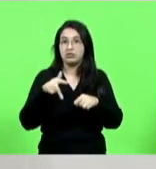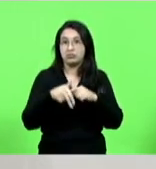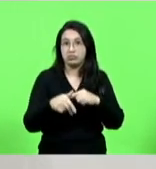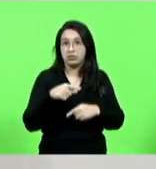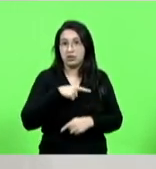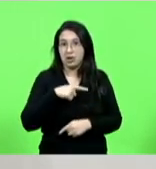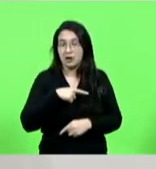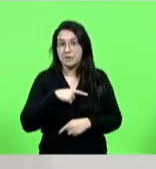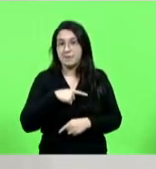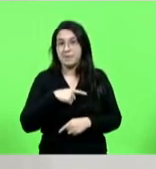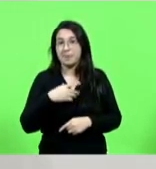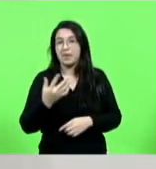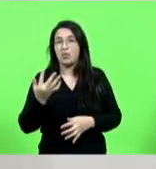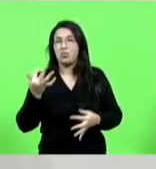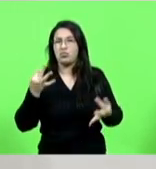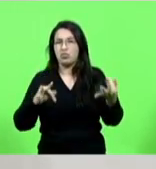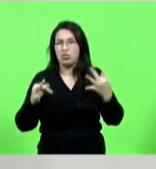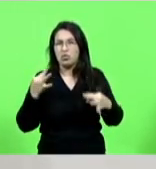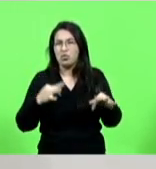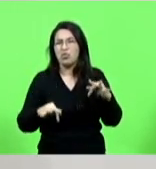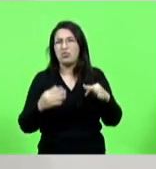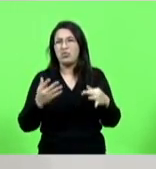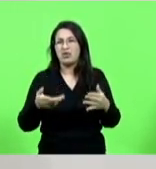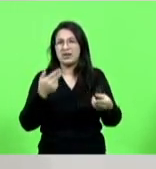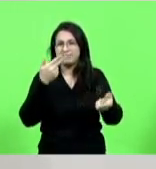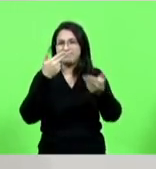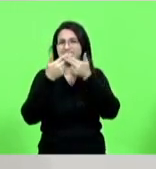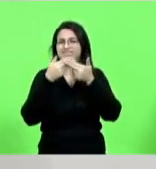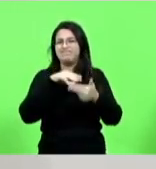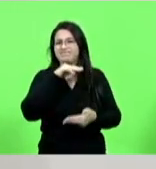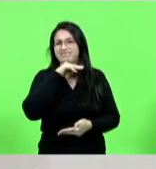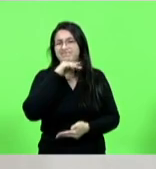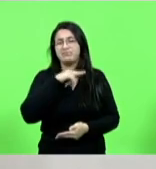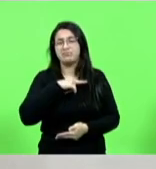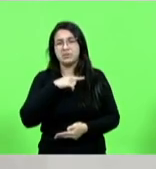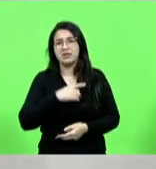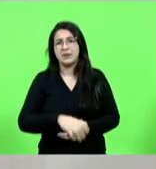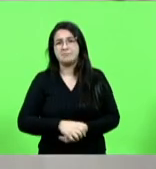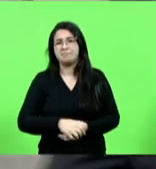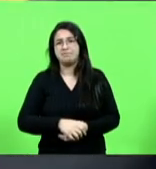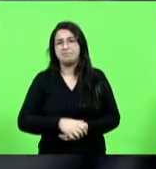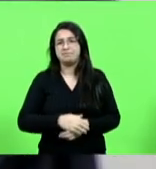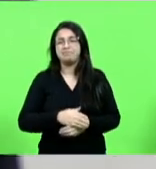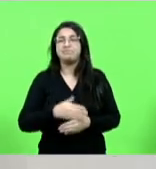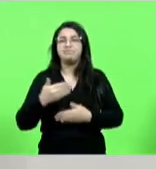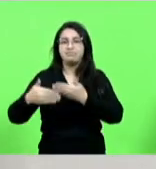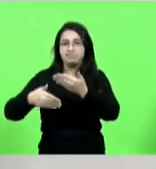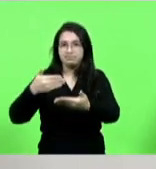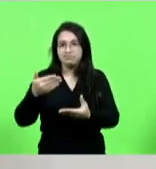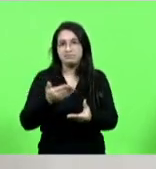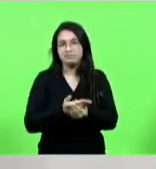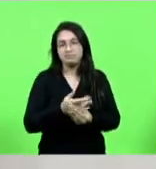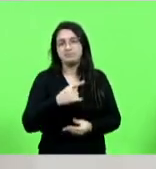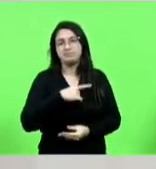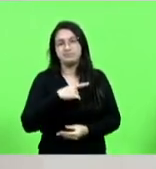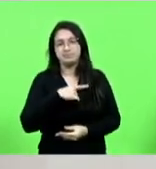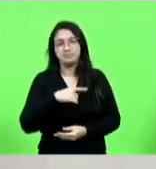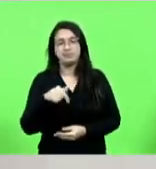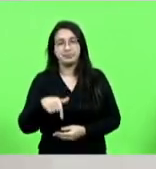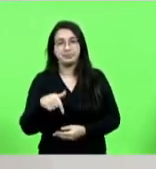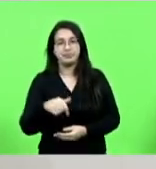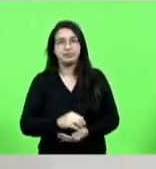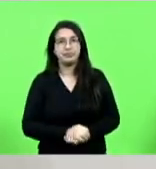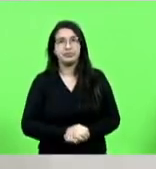cria gera dor gera trauma animal então tem um projeto também tramitando dentro desse sentido e a gente precisa que dê